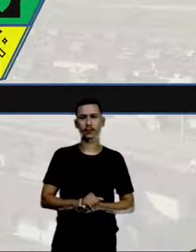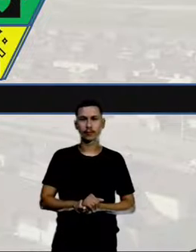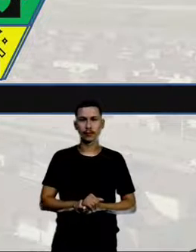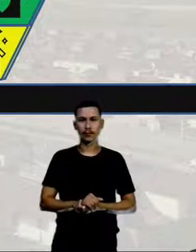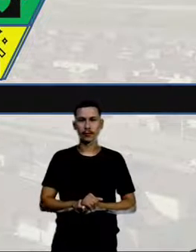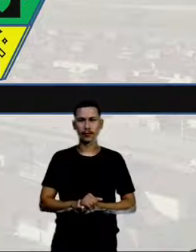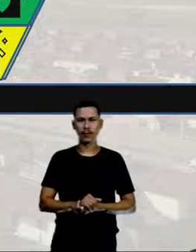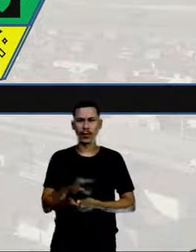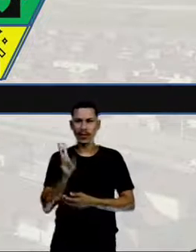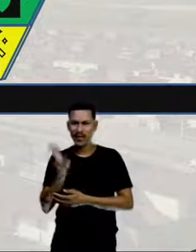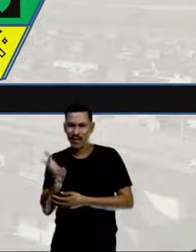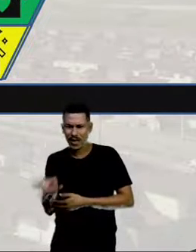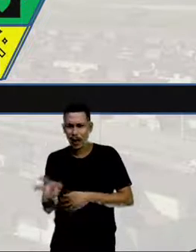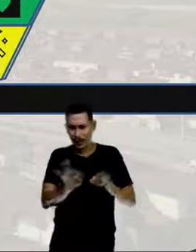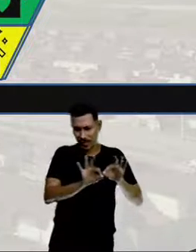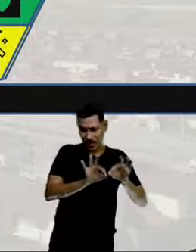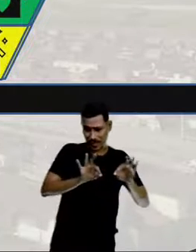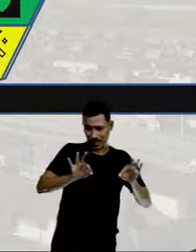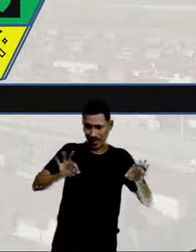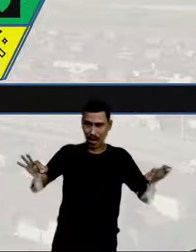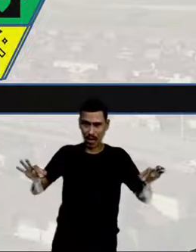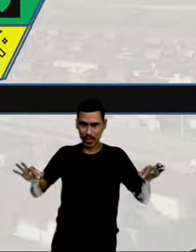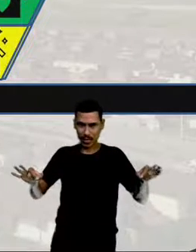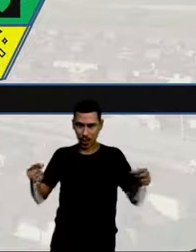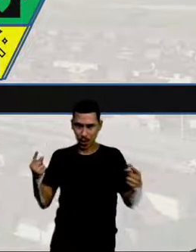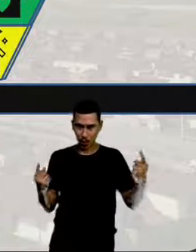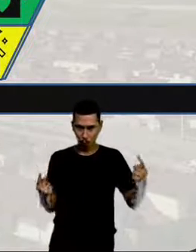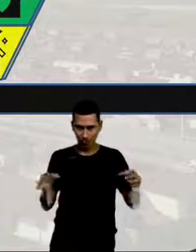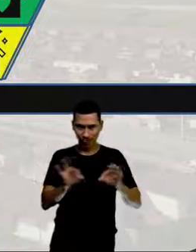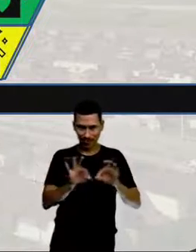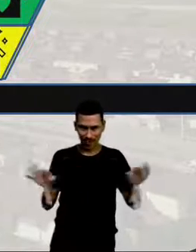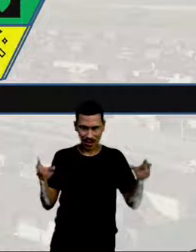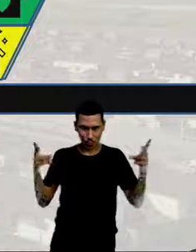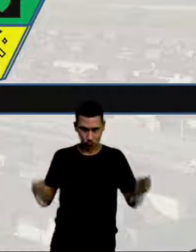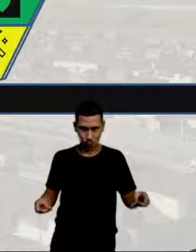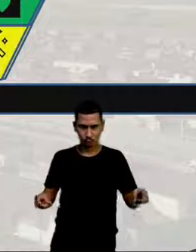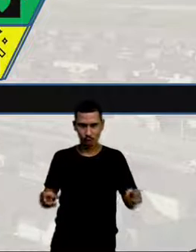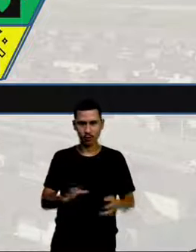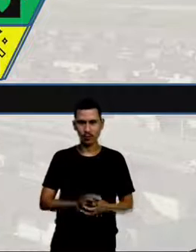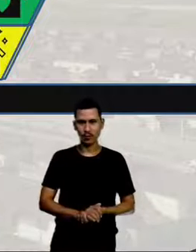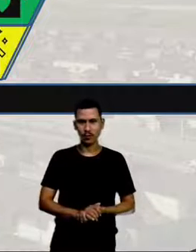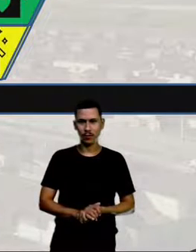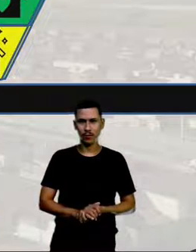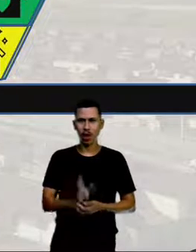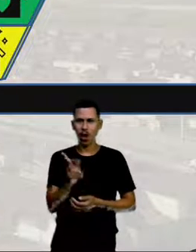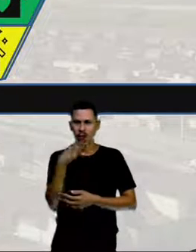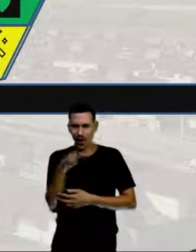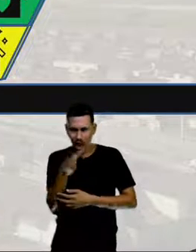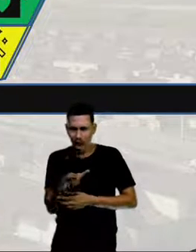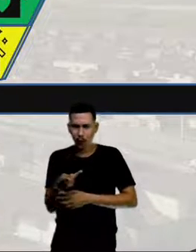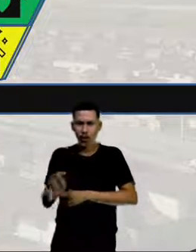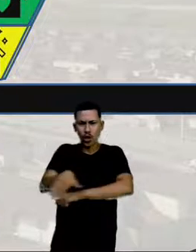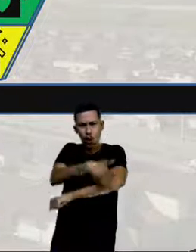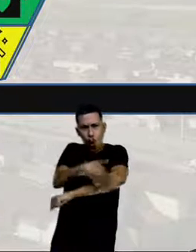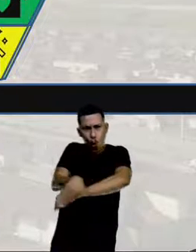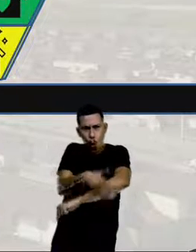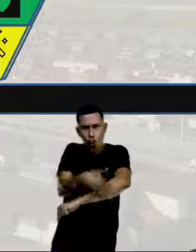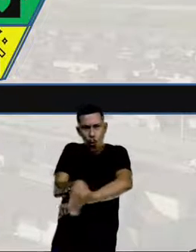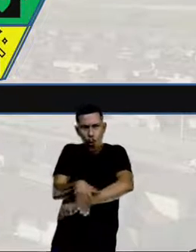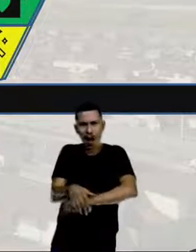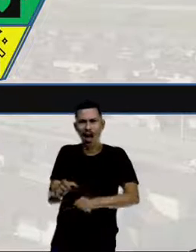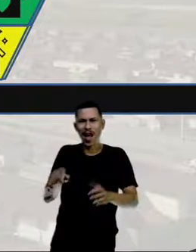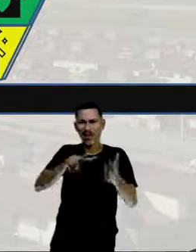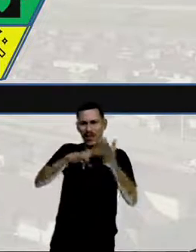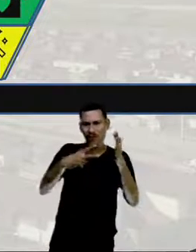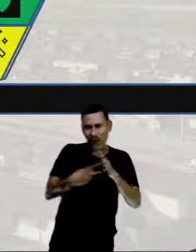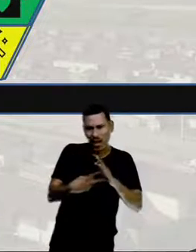basicamente sempre tem a mesma distância entre elas. Essas ruas, nós podemos dizer que elas são paralelas, quando tem a